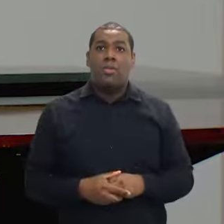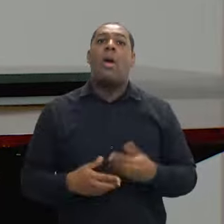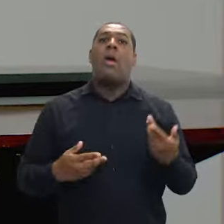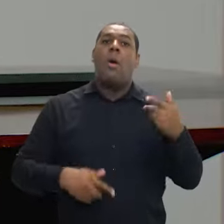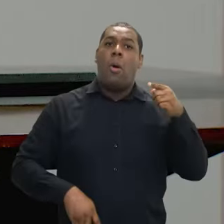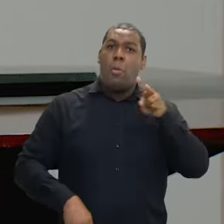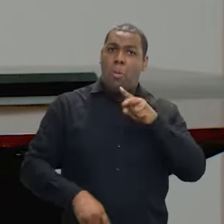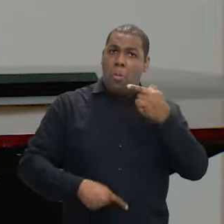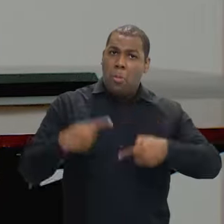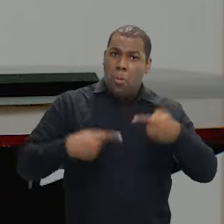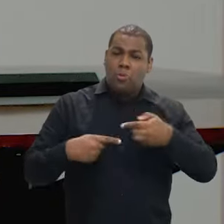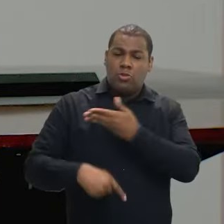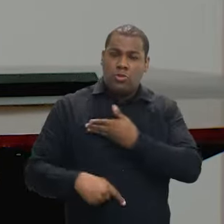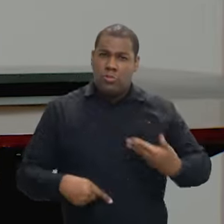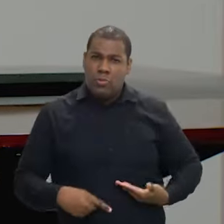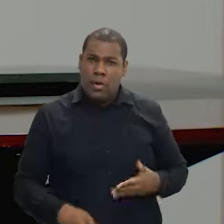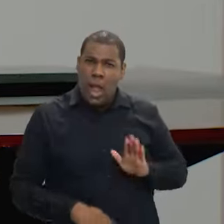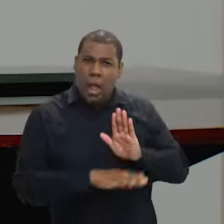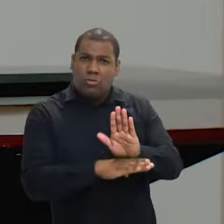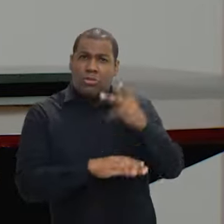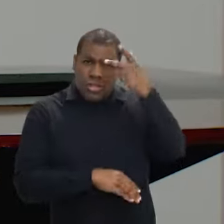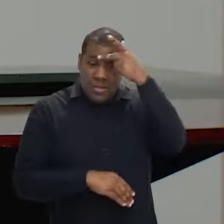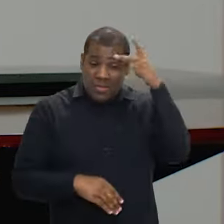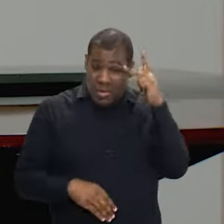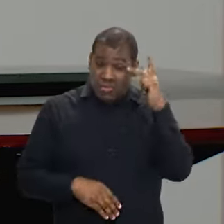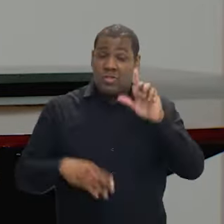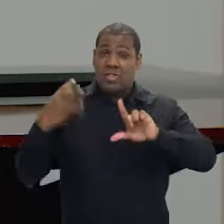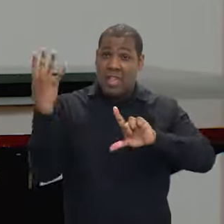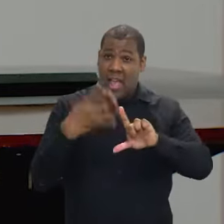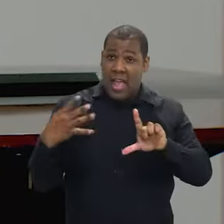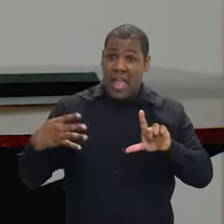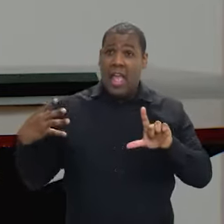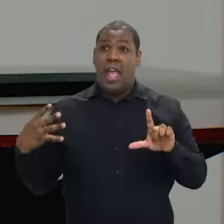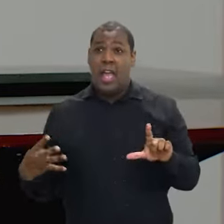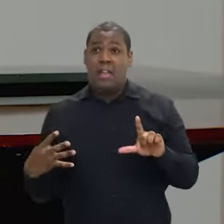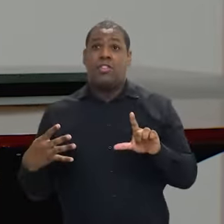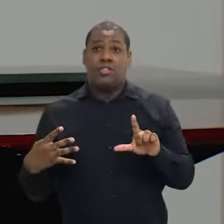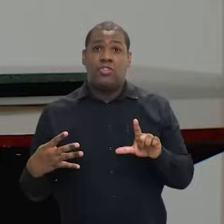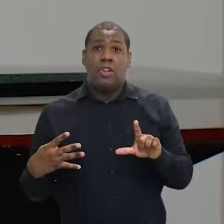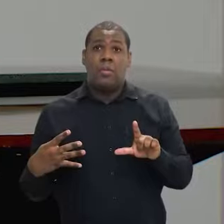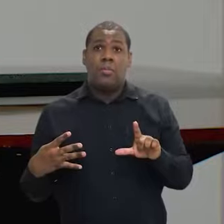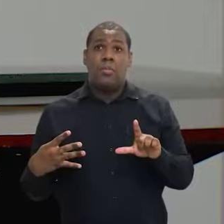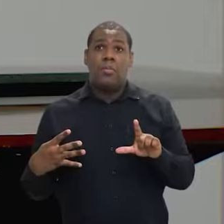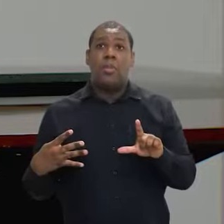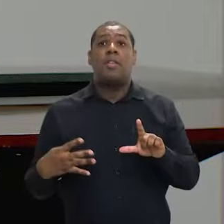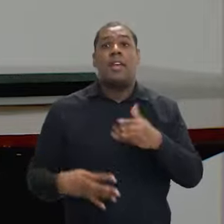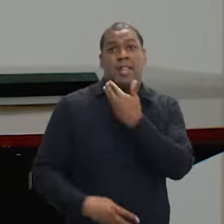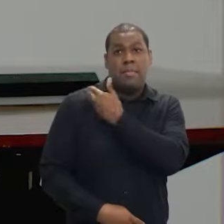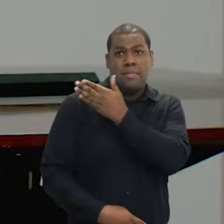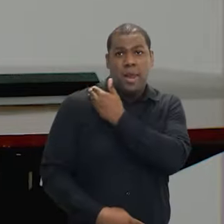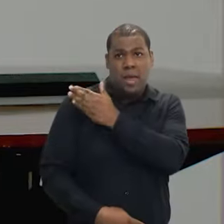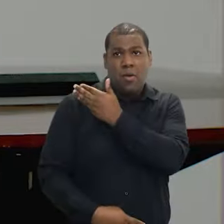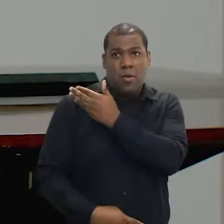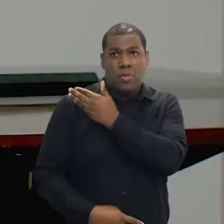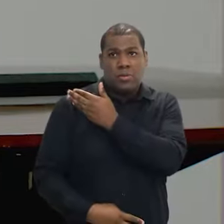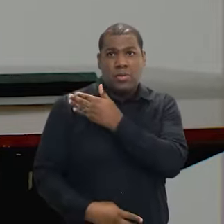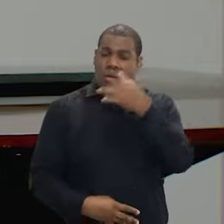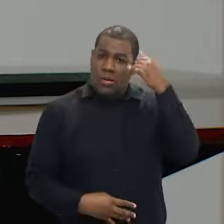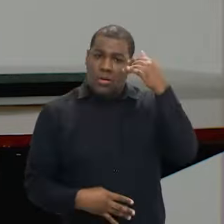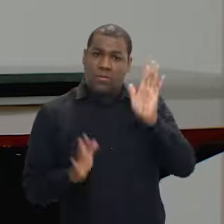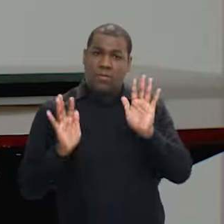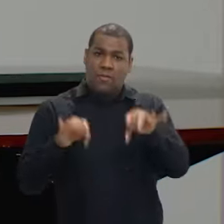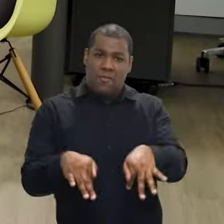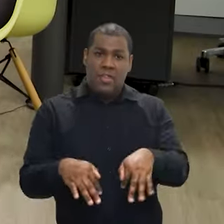questão que envolve esses grupos e que a gente pode dizer de plano que